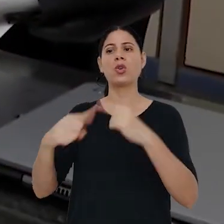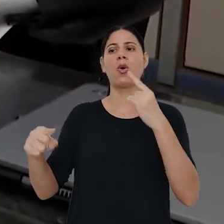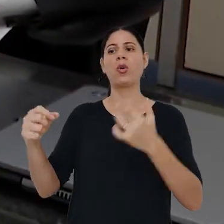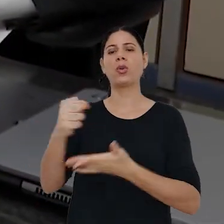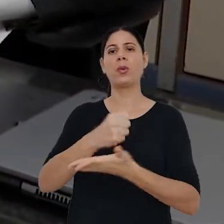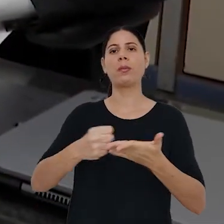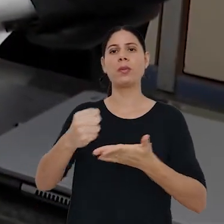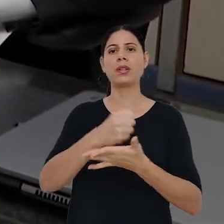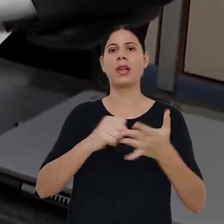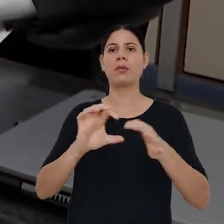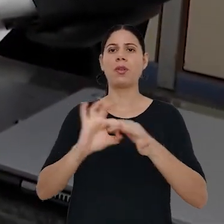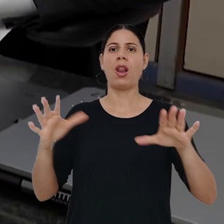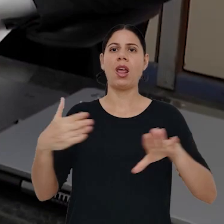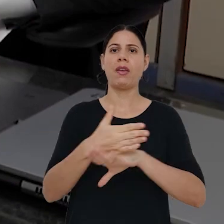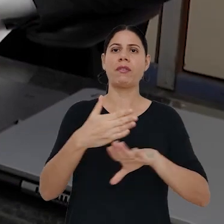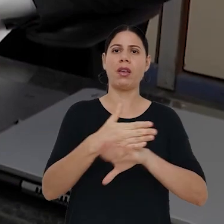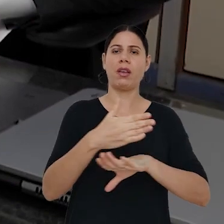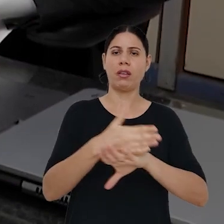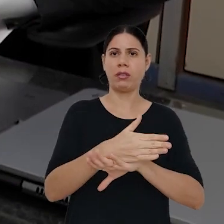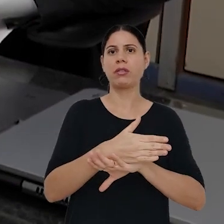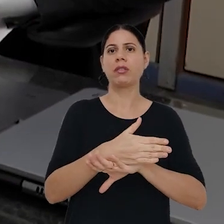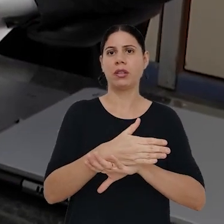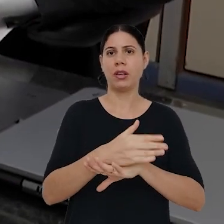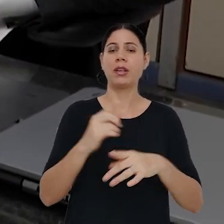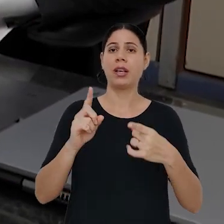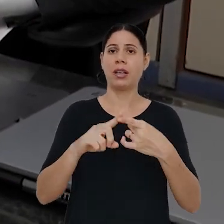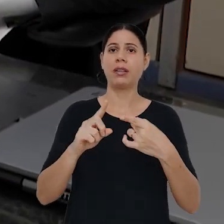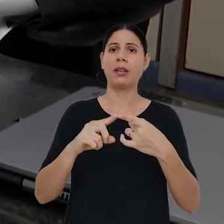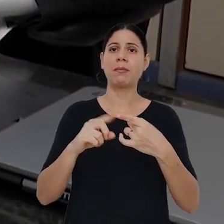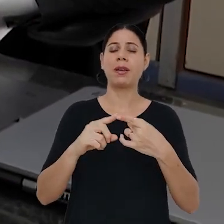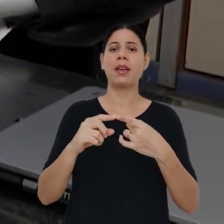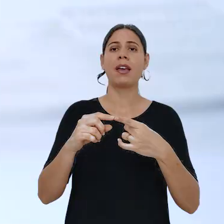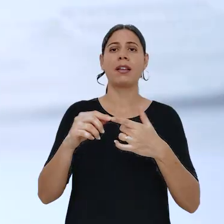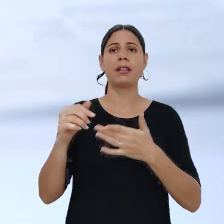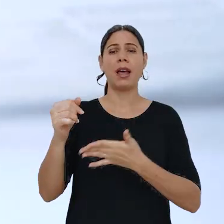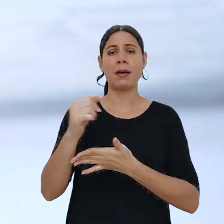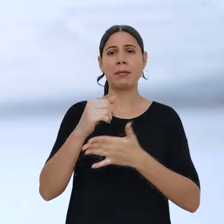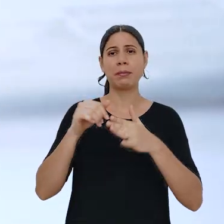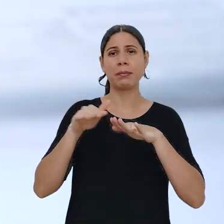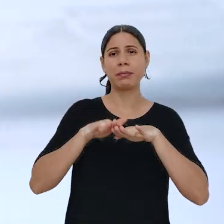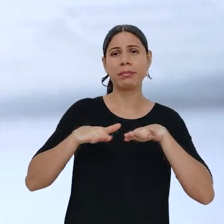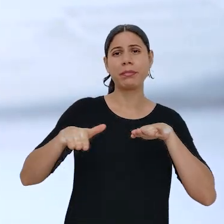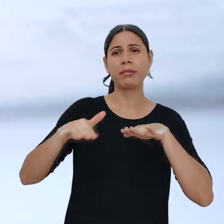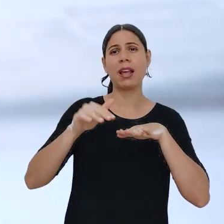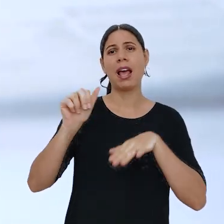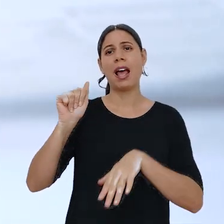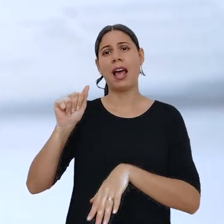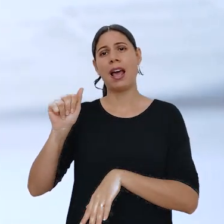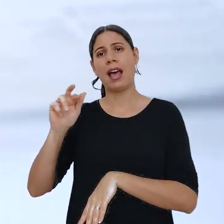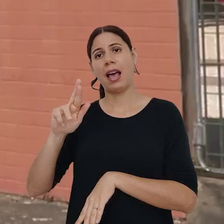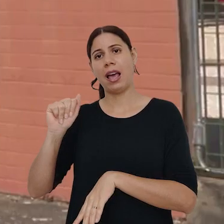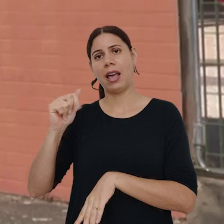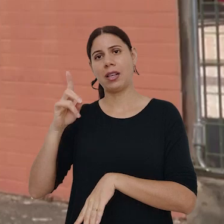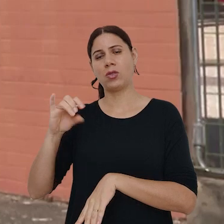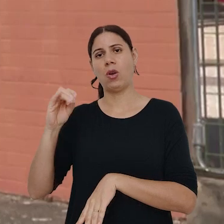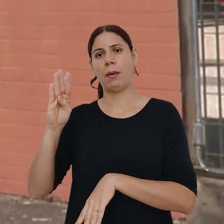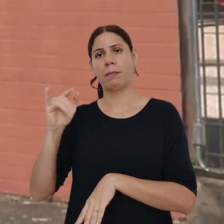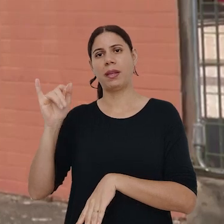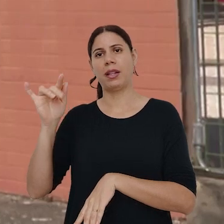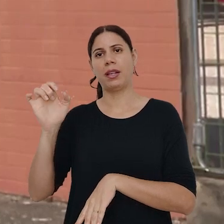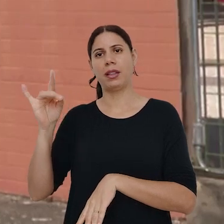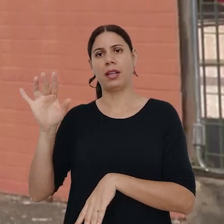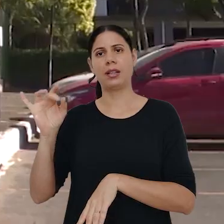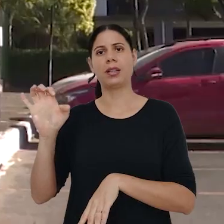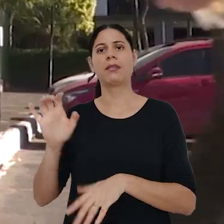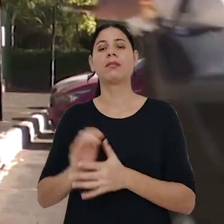violar os princípios do livre acesso aos cargos públicos e da razoabilidade. Essa exigência constava em edital de seleção